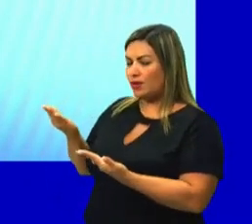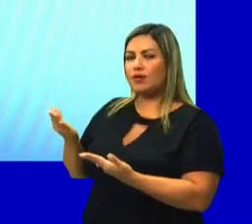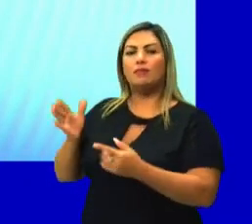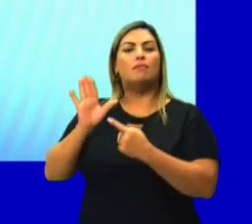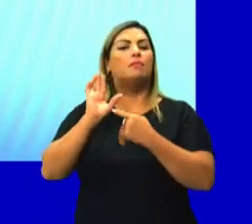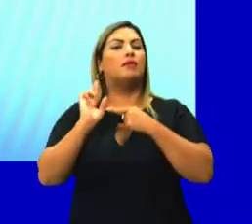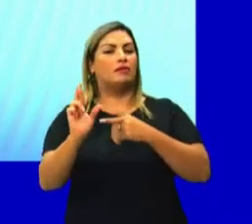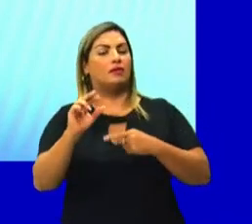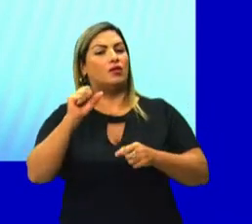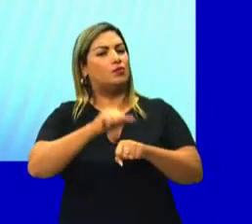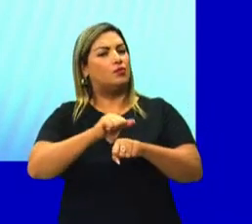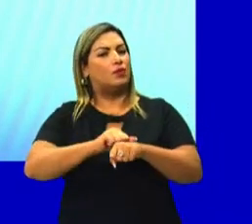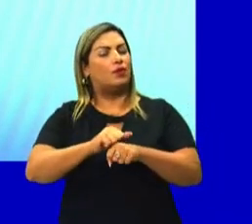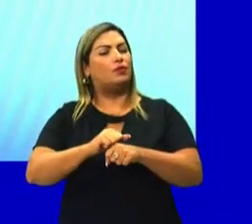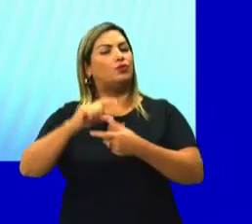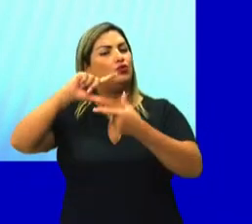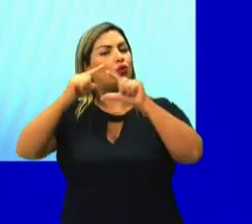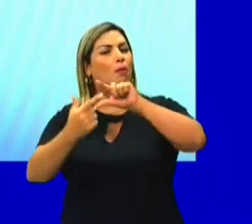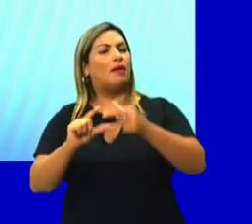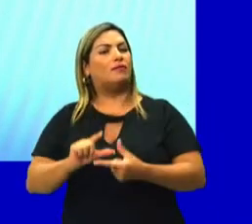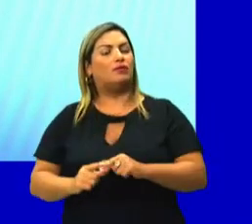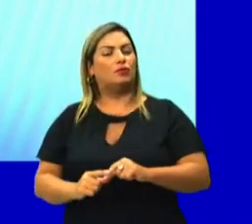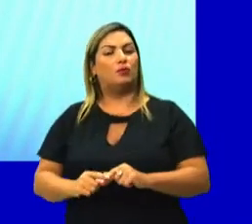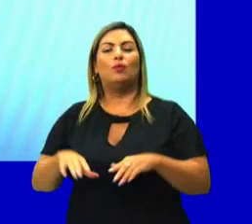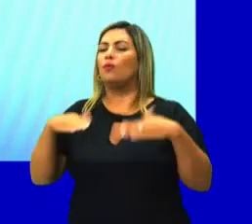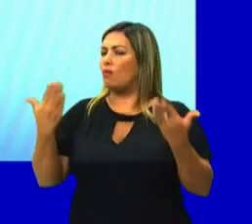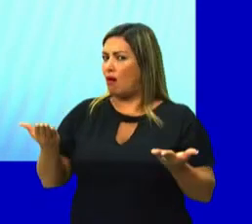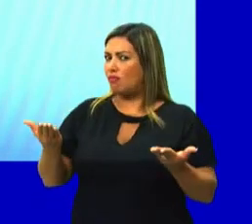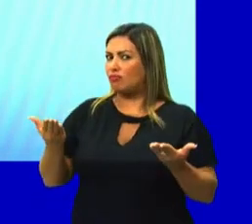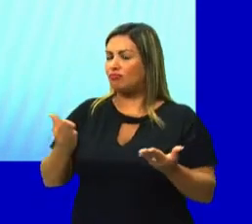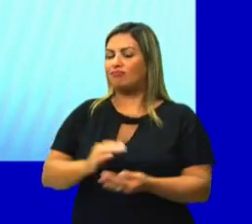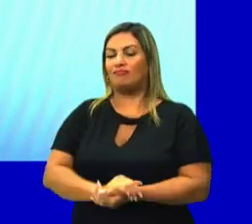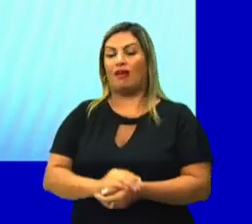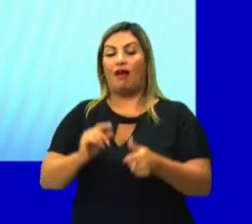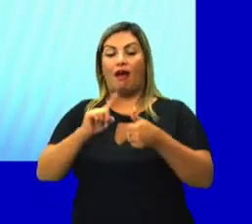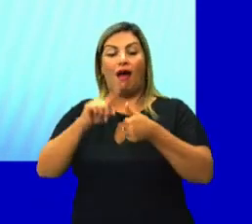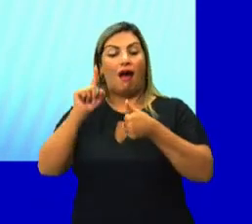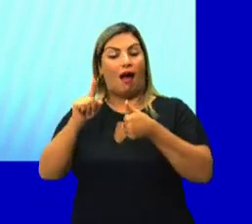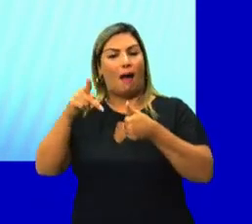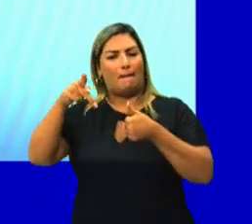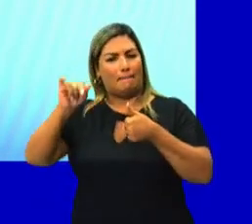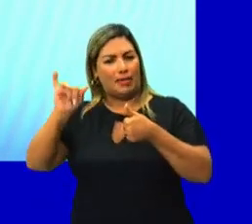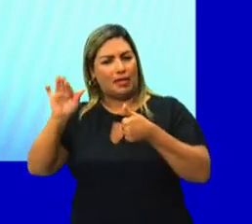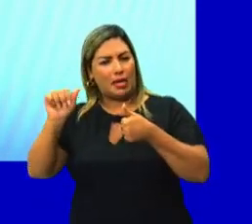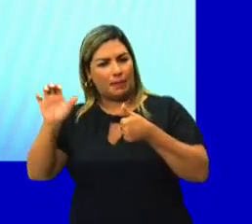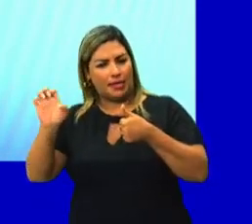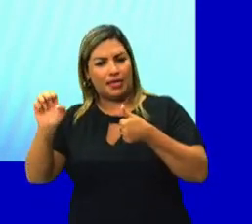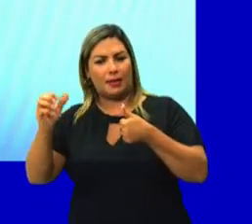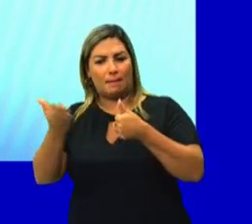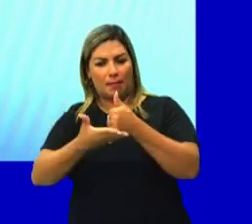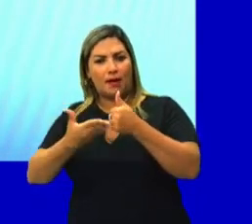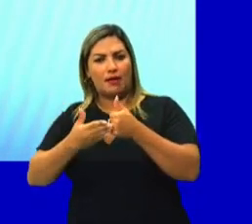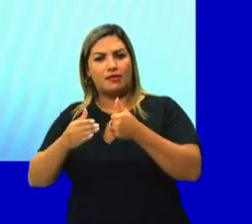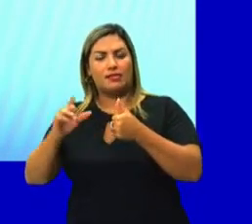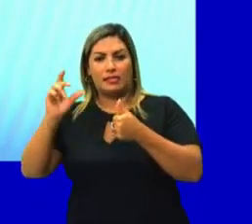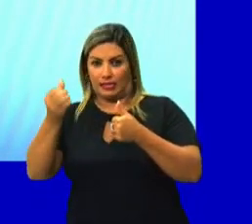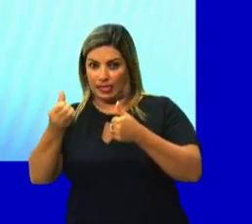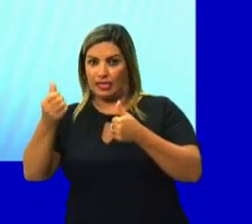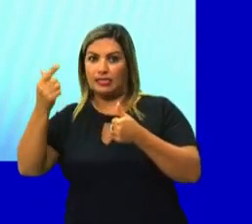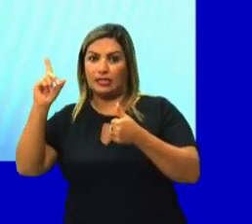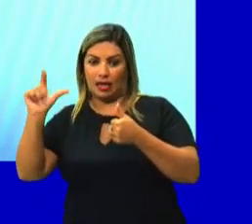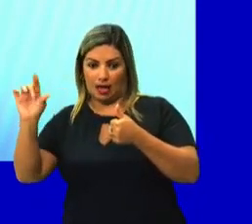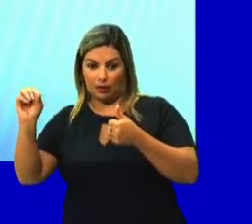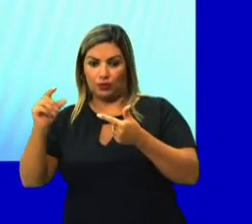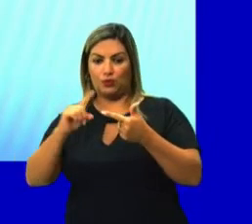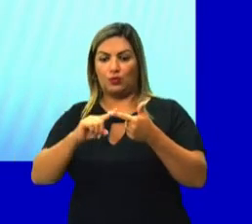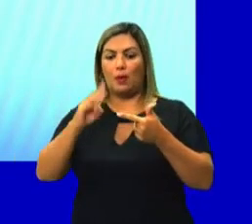sólido geométrico. Qual é esse sólido? Letra A, pirâmide de base hexagonal. Letra B, pirâmide de base